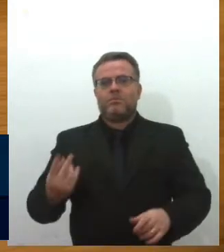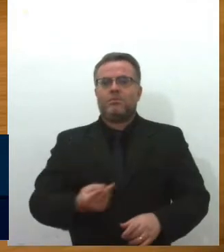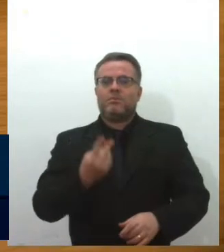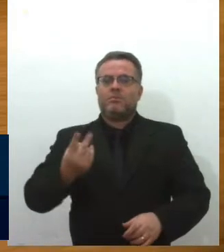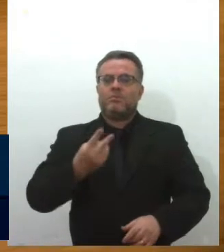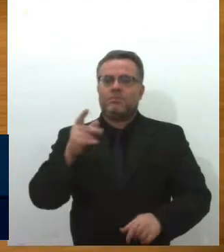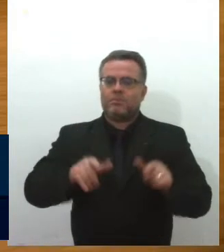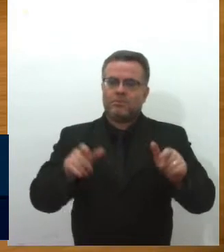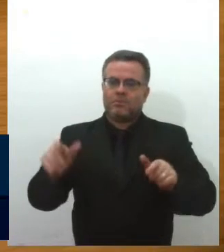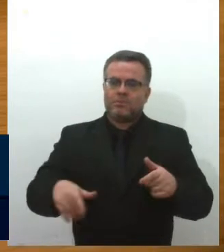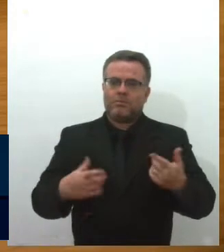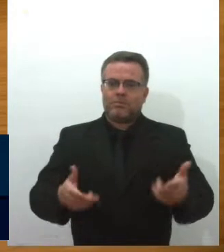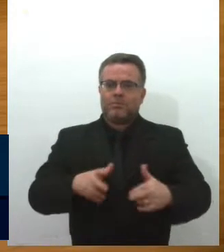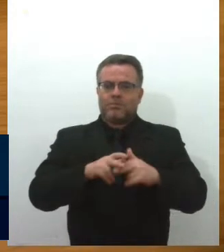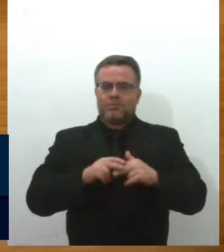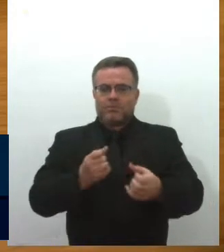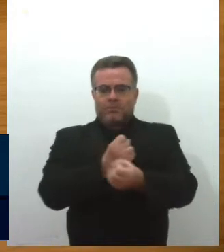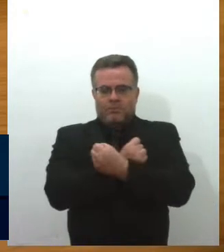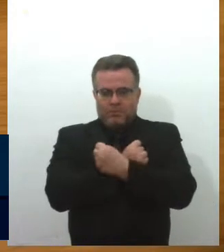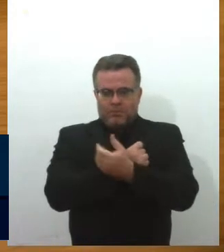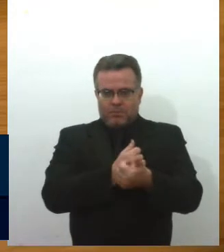pais. Um grande abraço, viu?